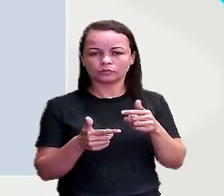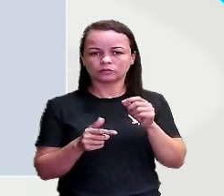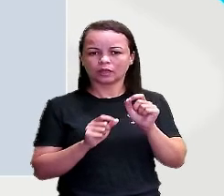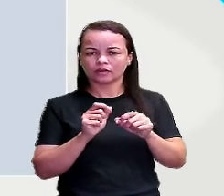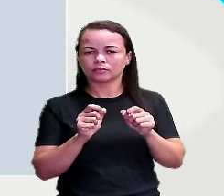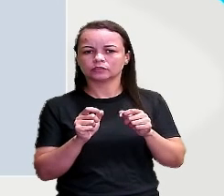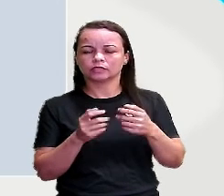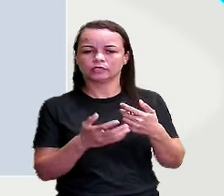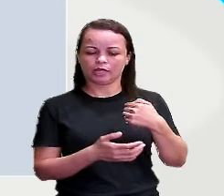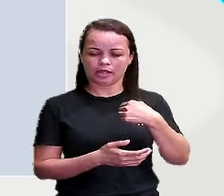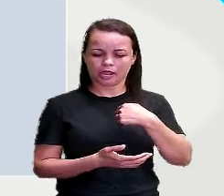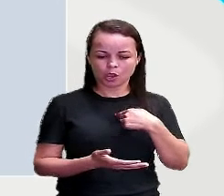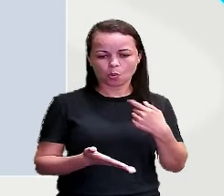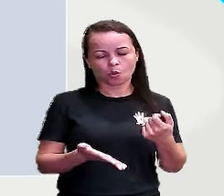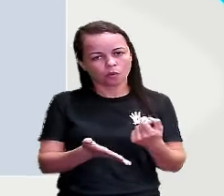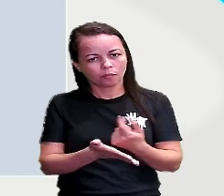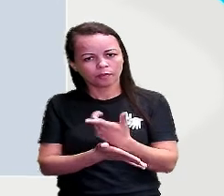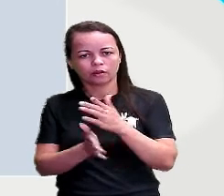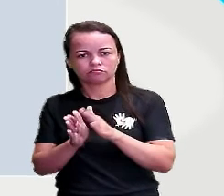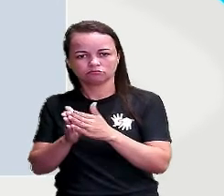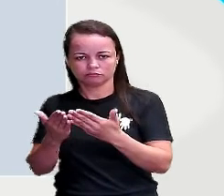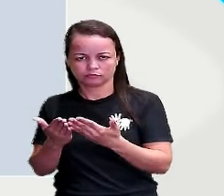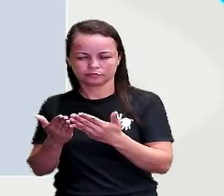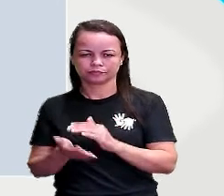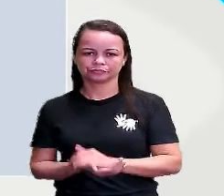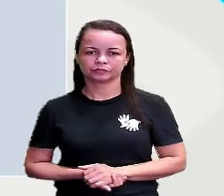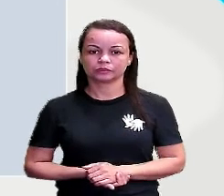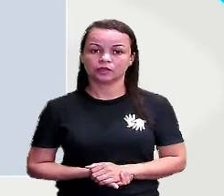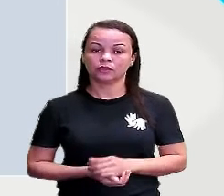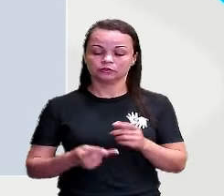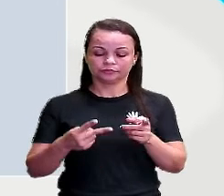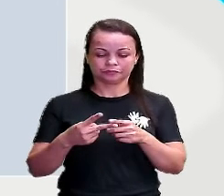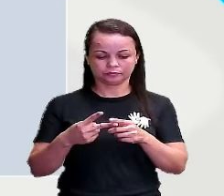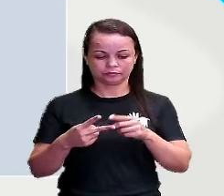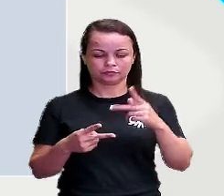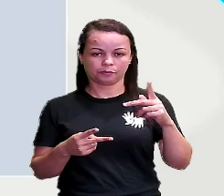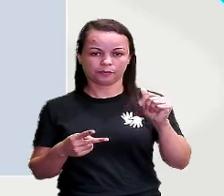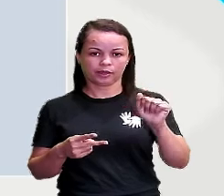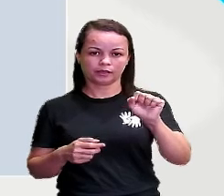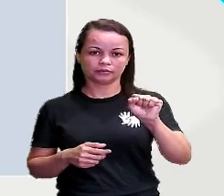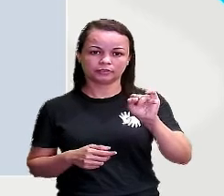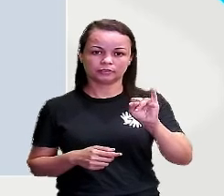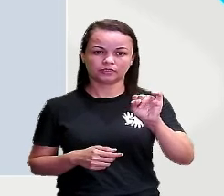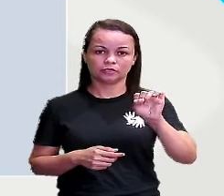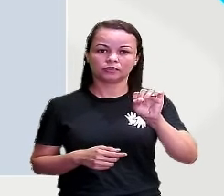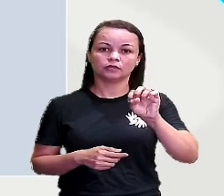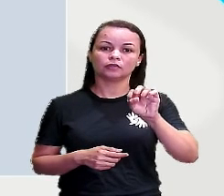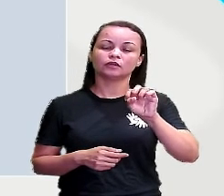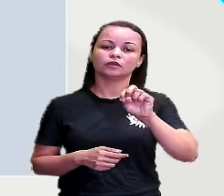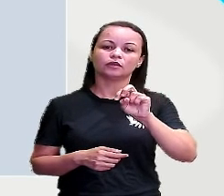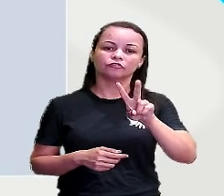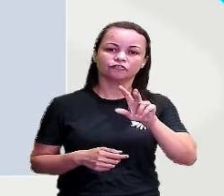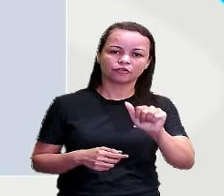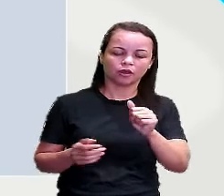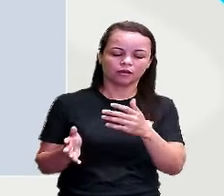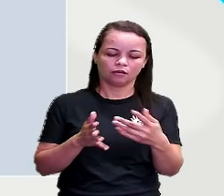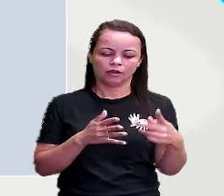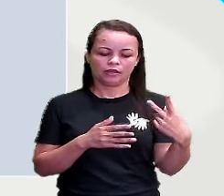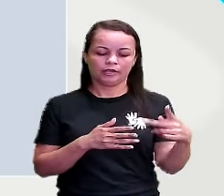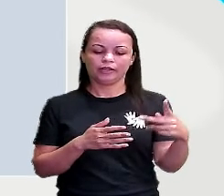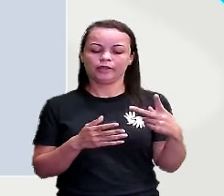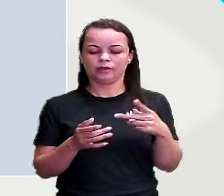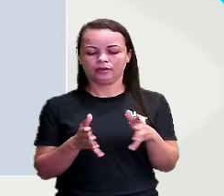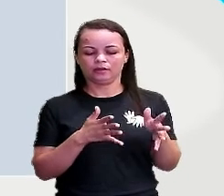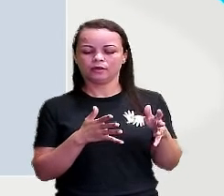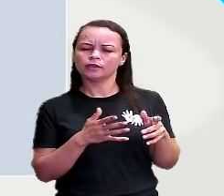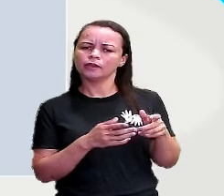comprei o livro. Já na voz passiva, o sujeito ele é paciente. Ou seja, ele sofre ou